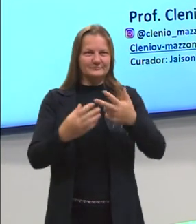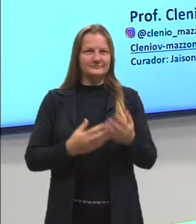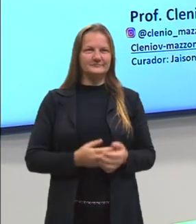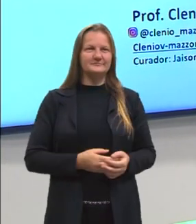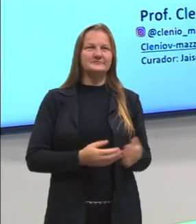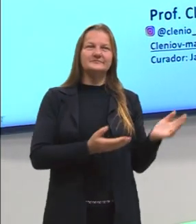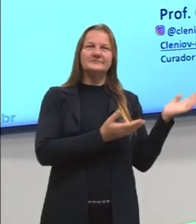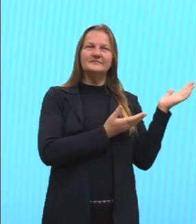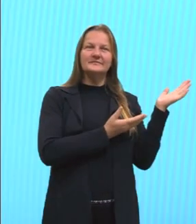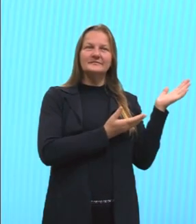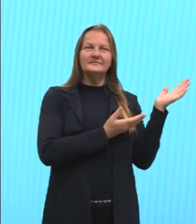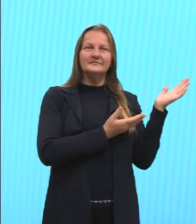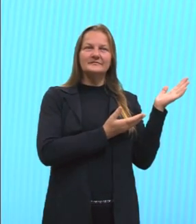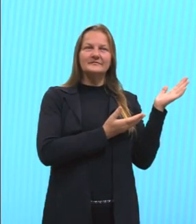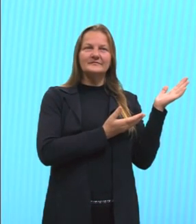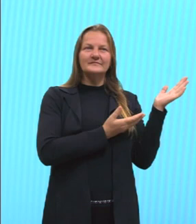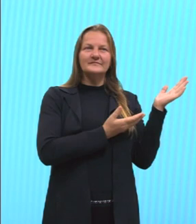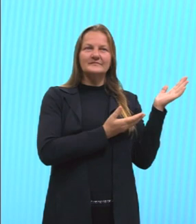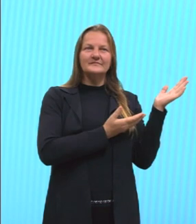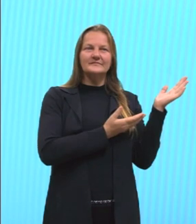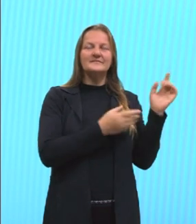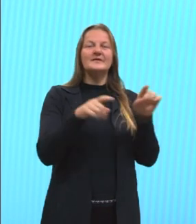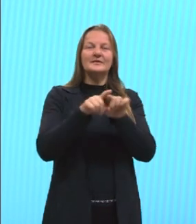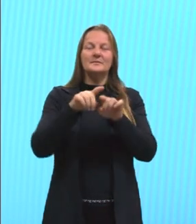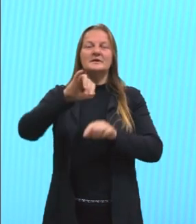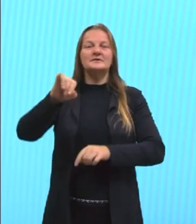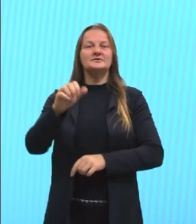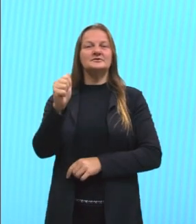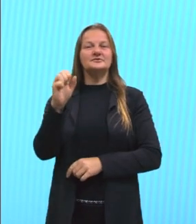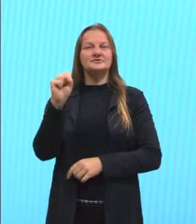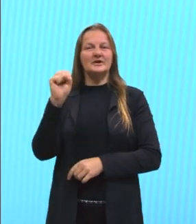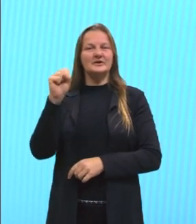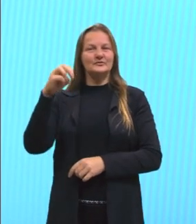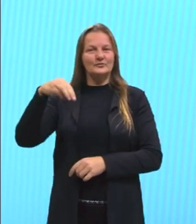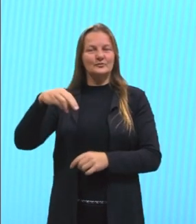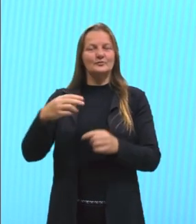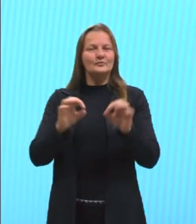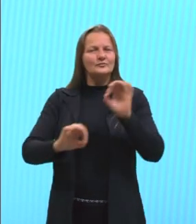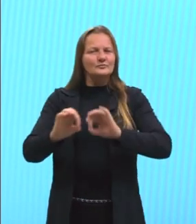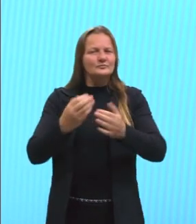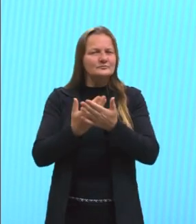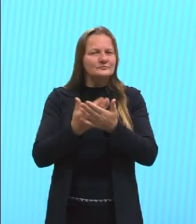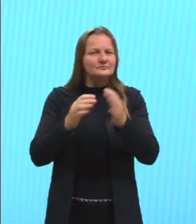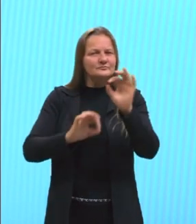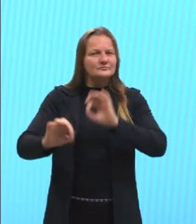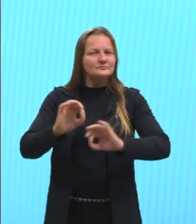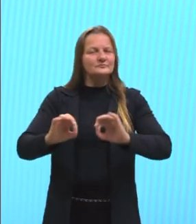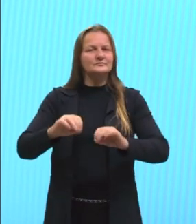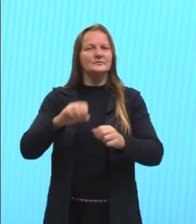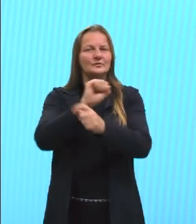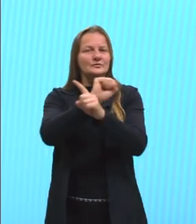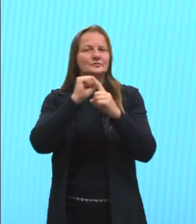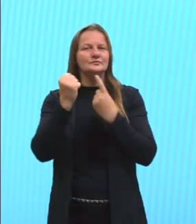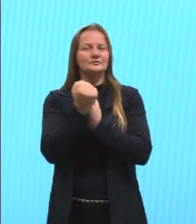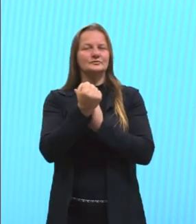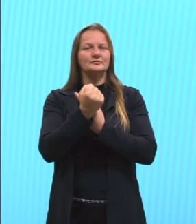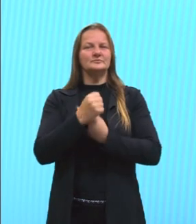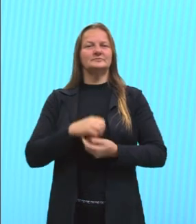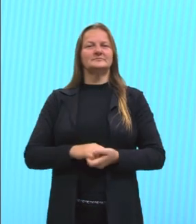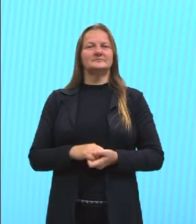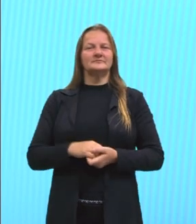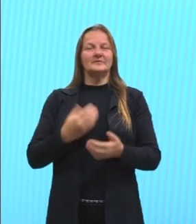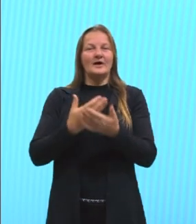comigo também o professor Jaysson Paulo, na preparação dessa aula de hoje de sociologia, na sala de número